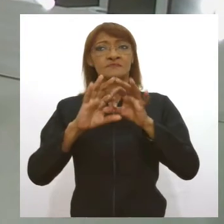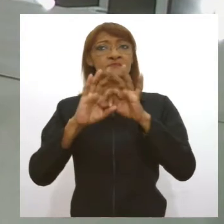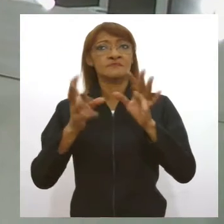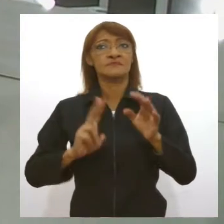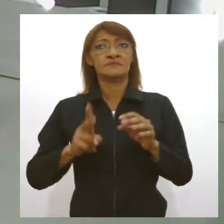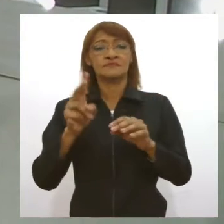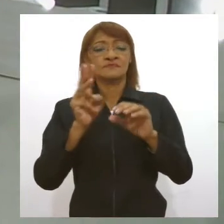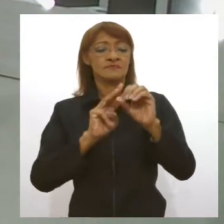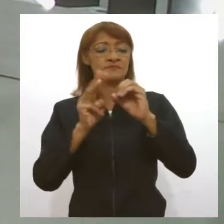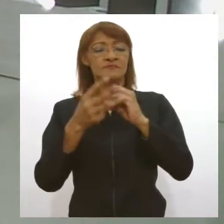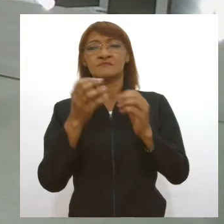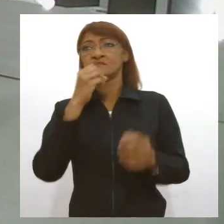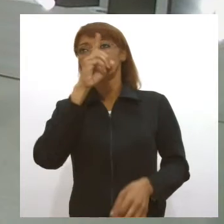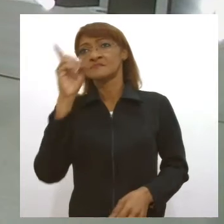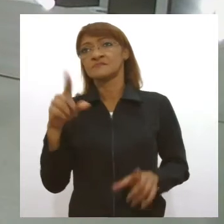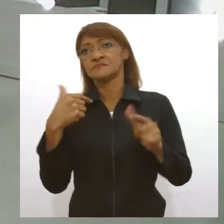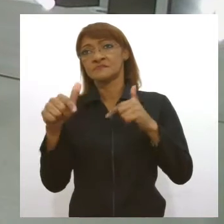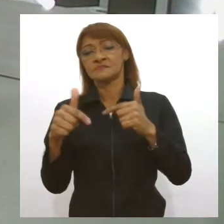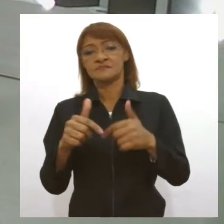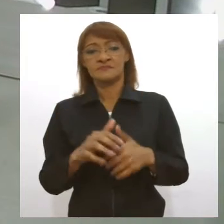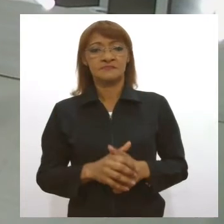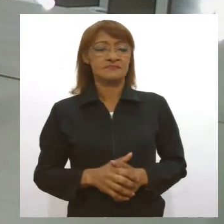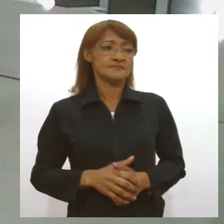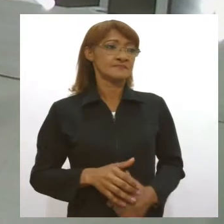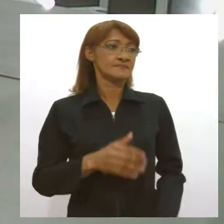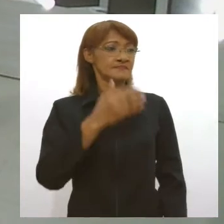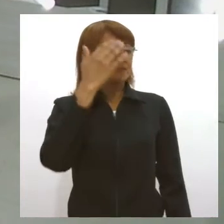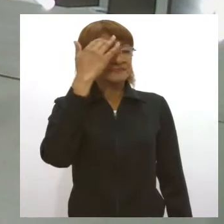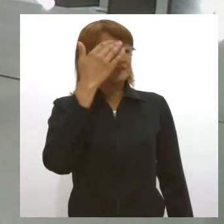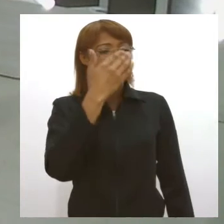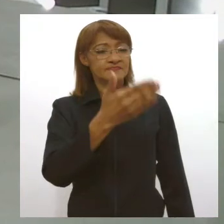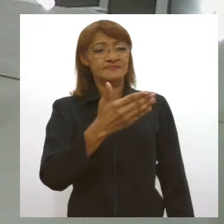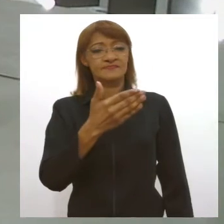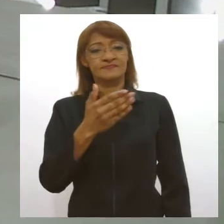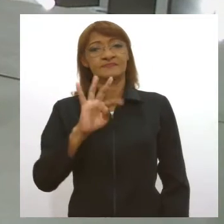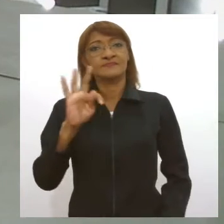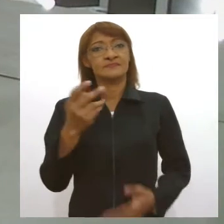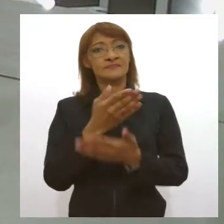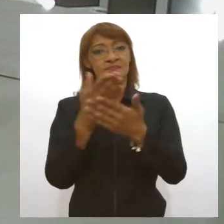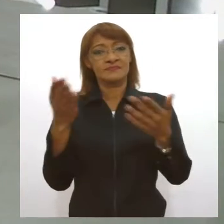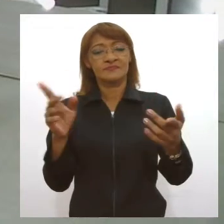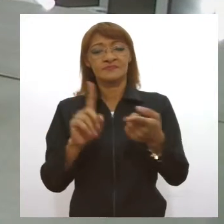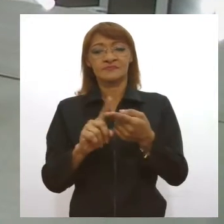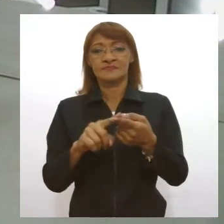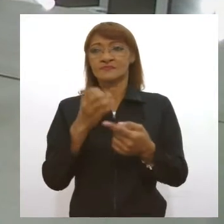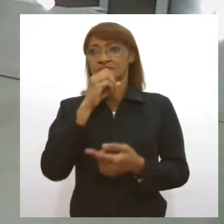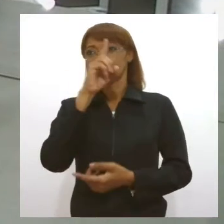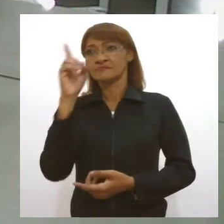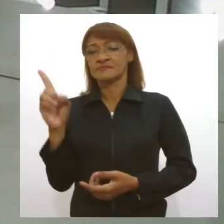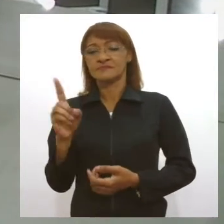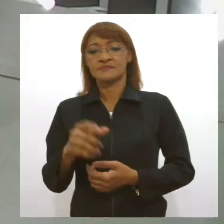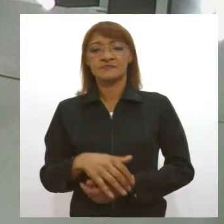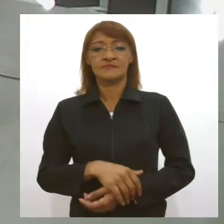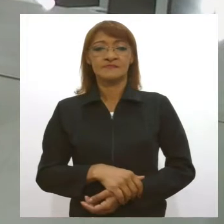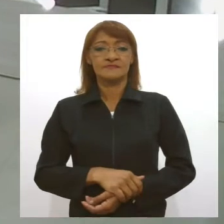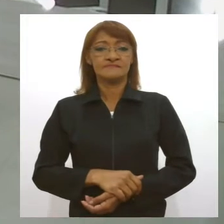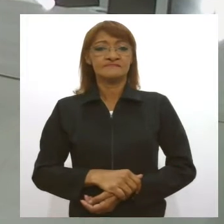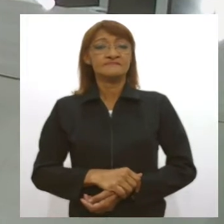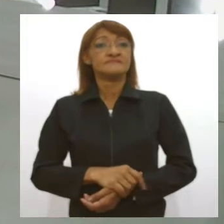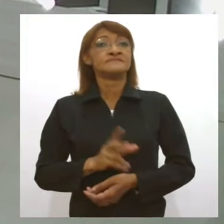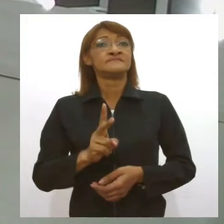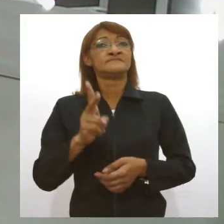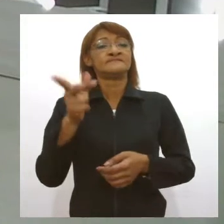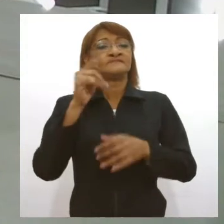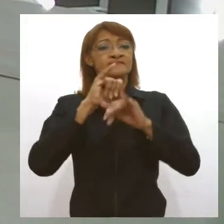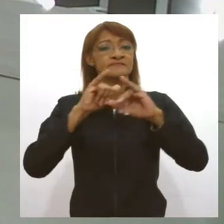da TV Lese. Tenham um bom dia de trabalho. Muito obrigado. Agradeço a todos vocês também. Bom dia. Bom dia. E a seguir, mais